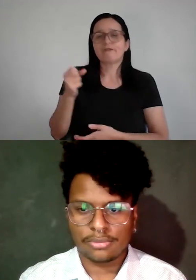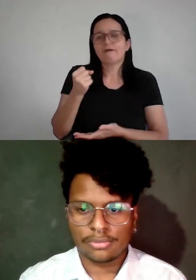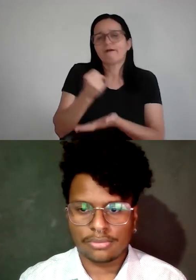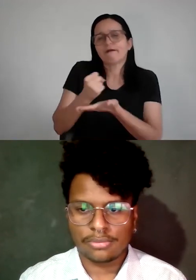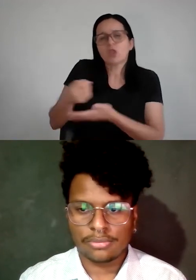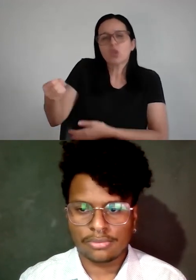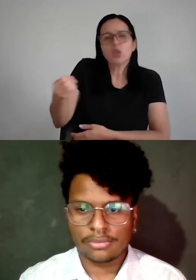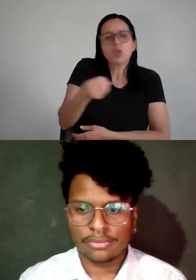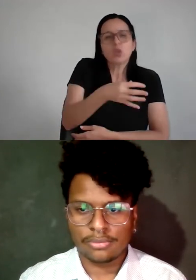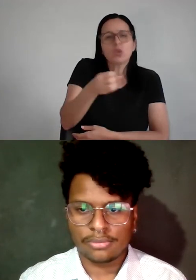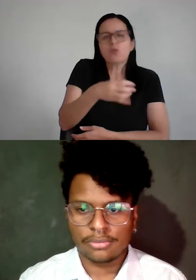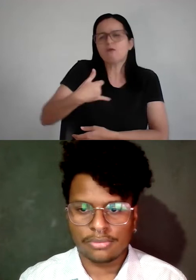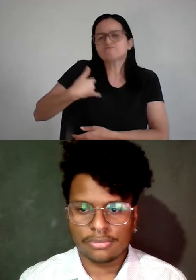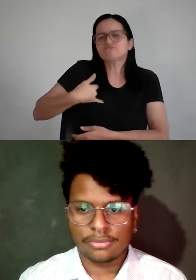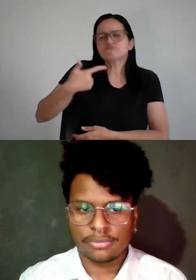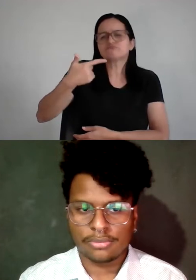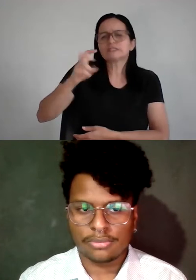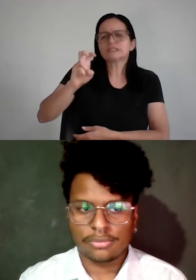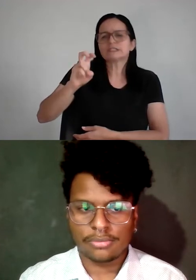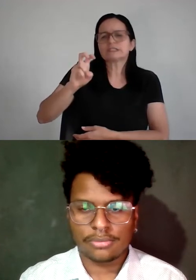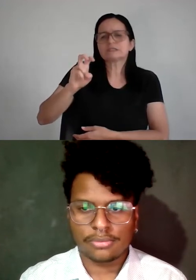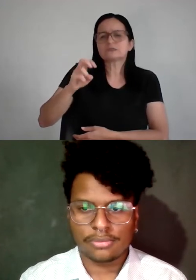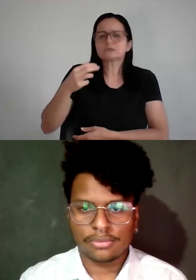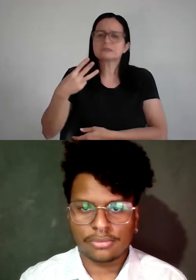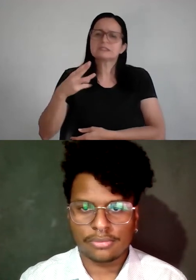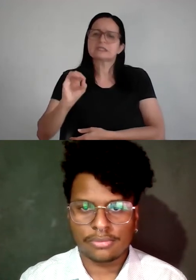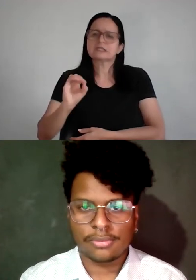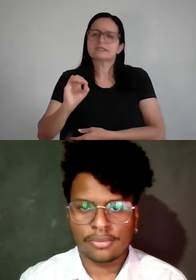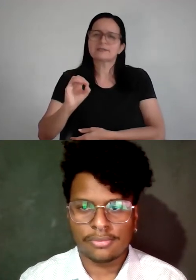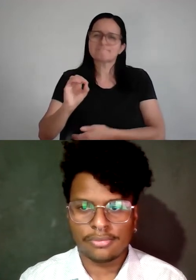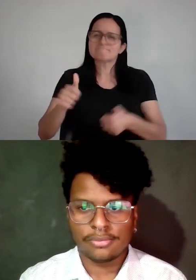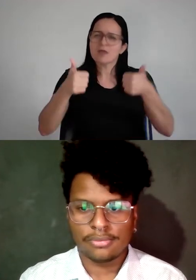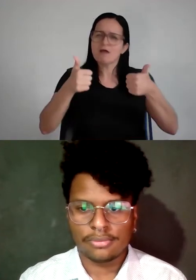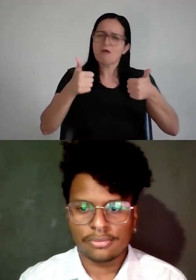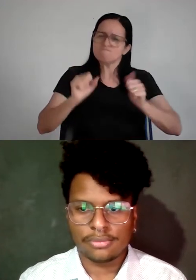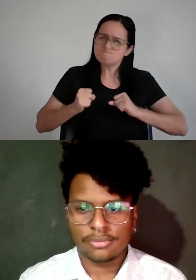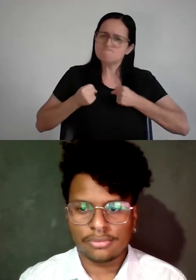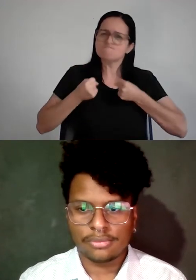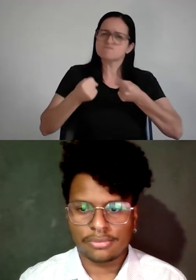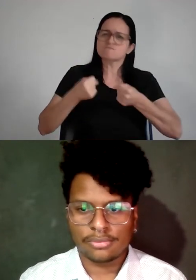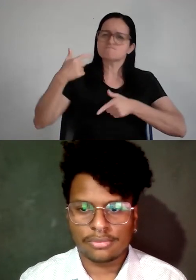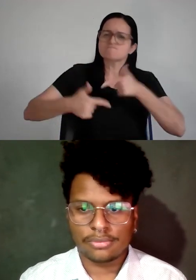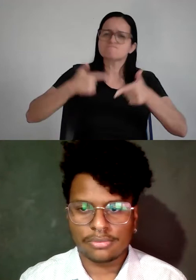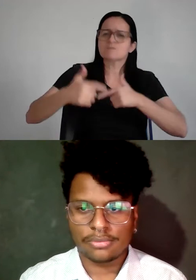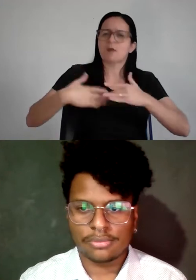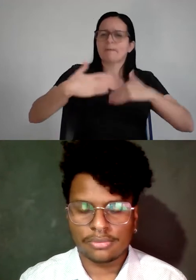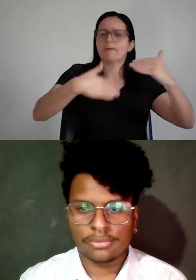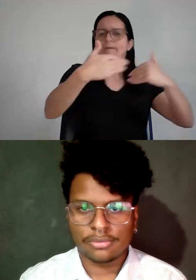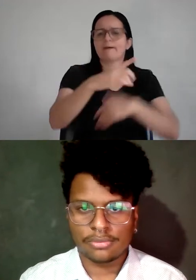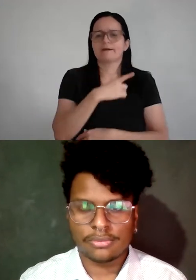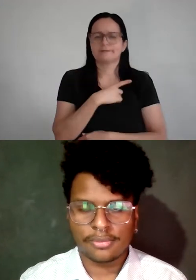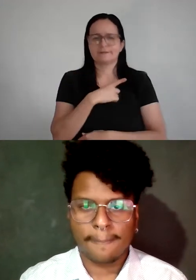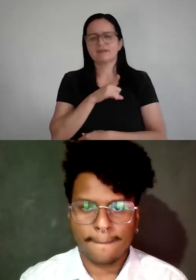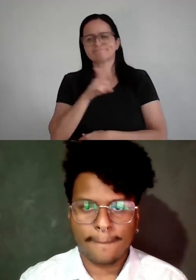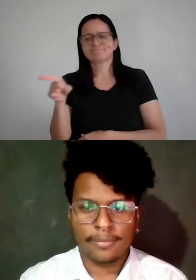de 25, de 30, que, a princípio, para a empresa tem mais energia, tem mais disponibilidade, tem mais vontade de crescer, porque ele acha que eu tô velho.